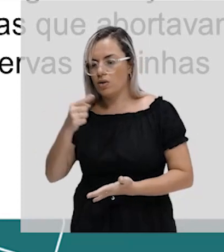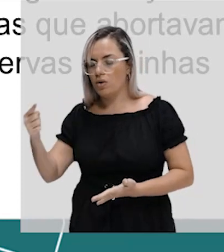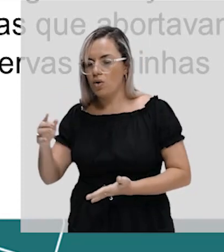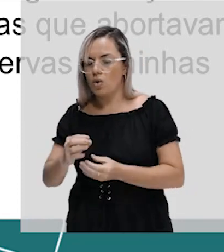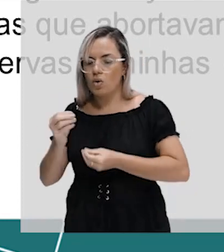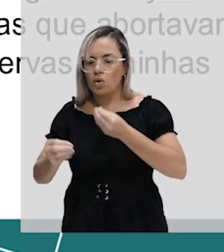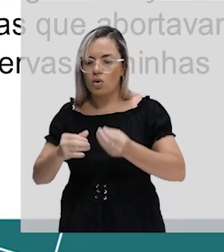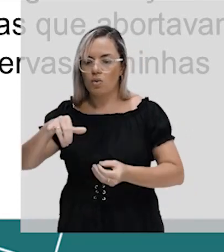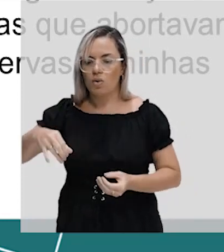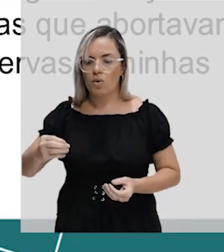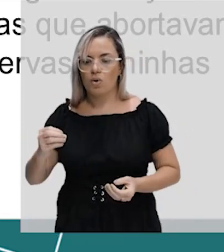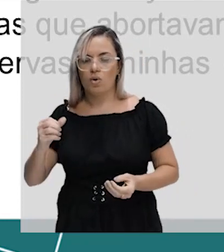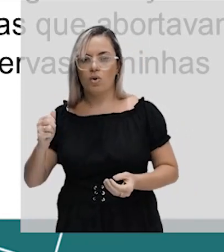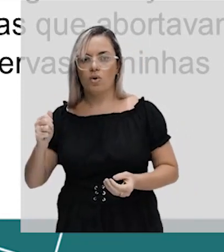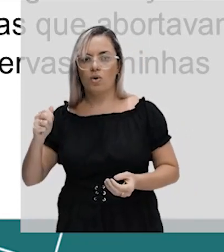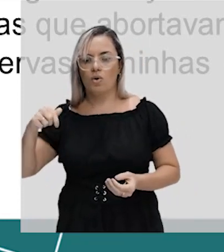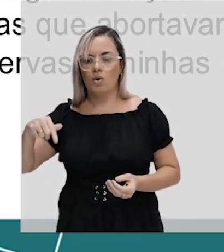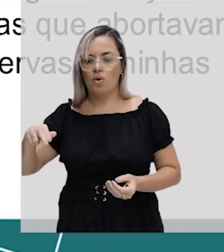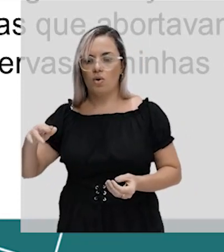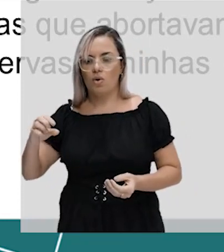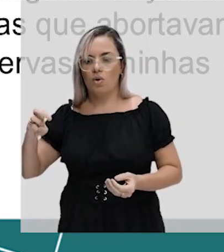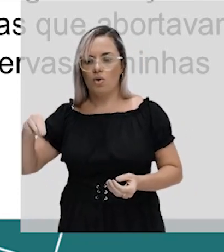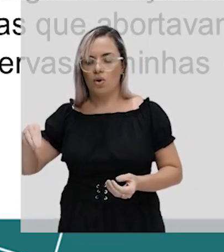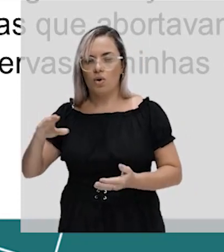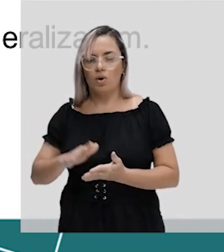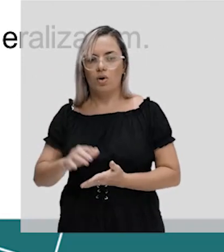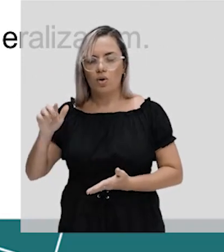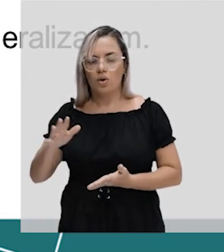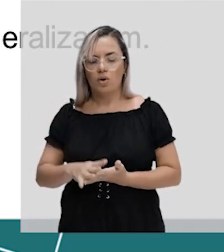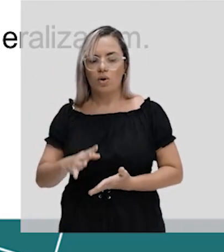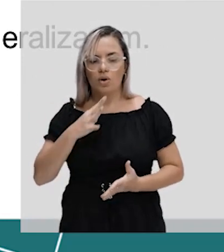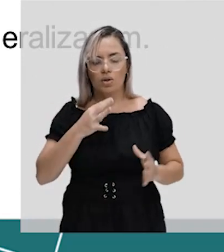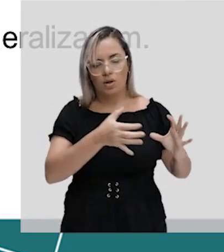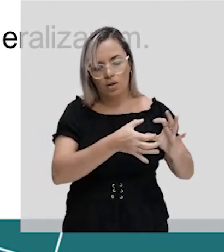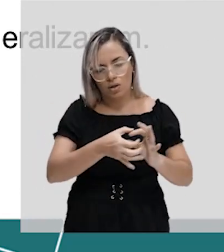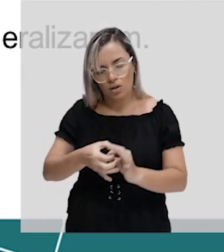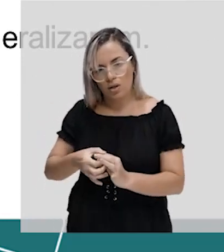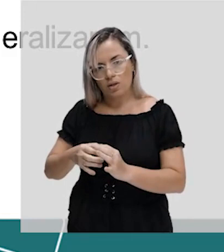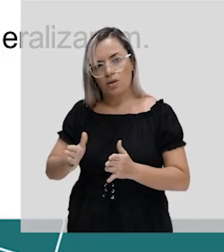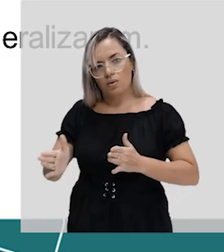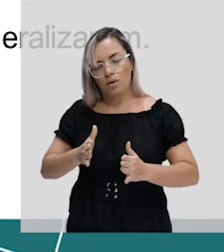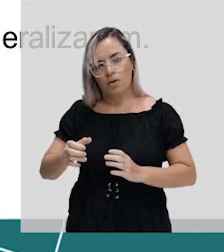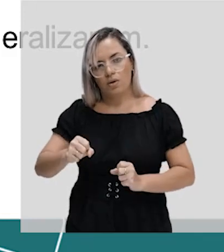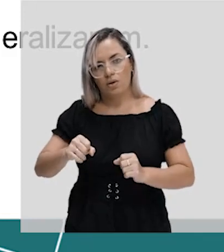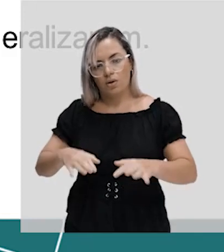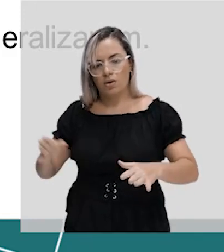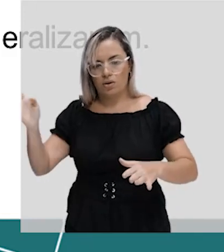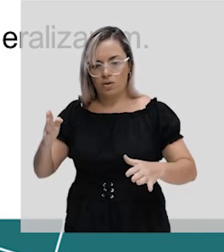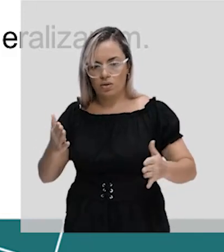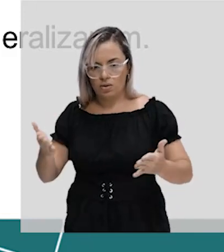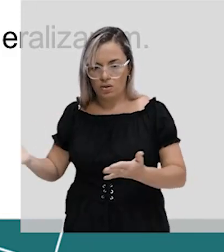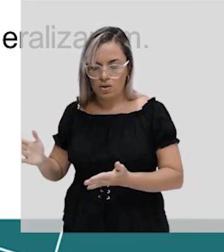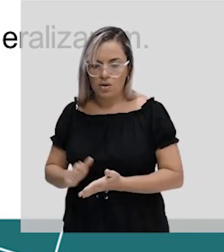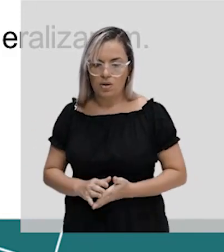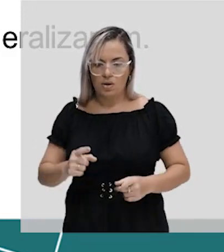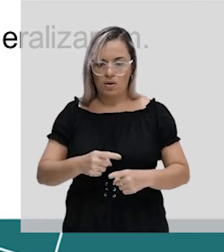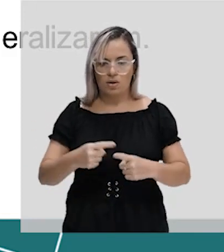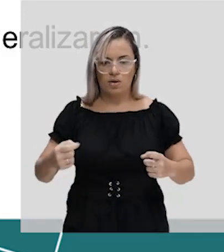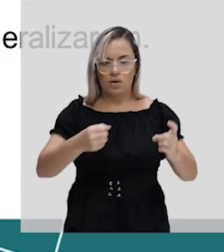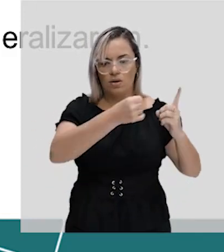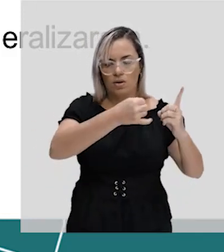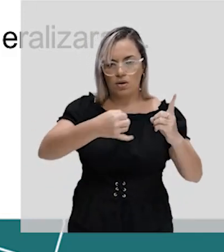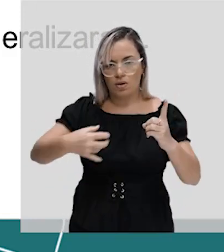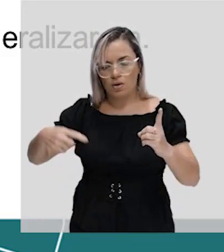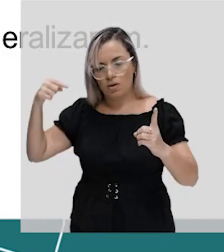realidade lá no período colonial brasileiro. No entanto, tal descrição do que a gente